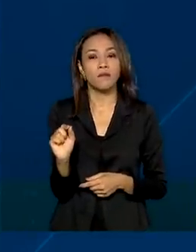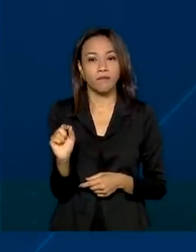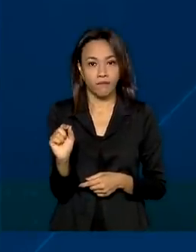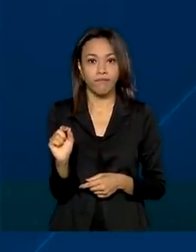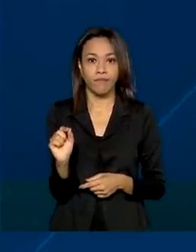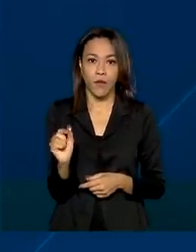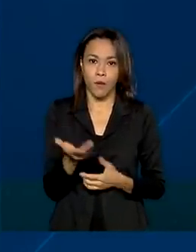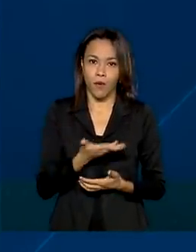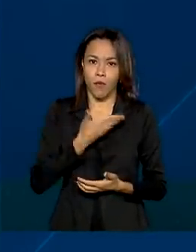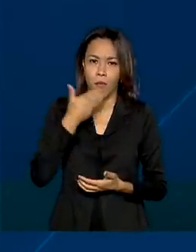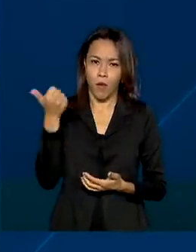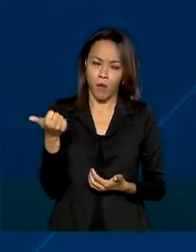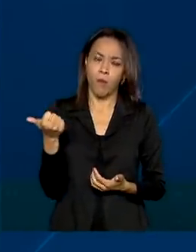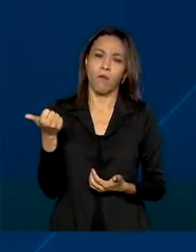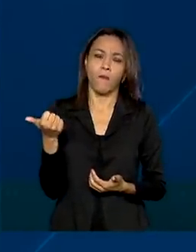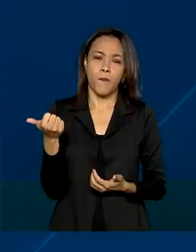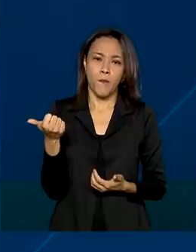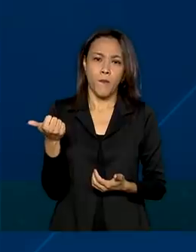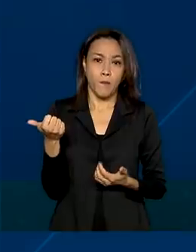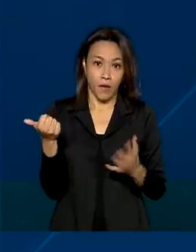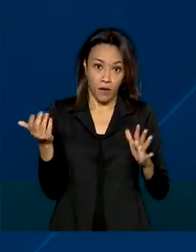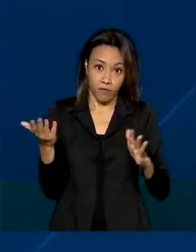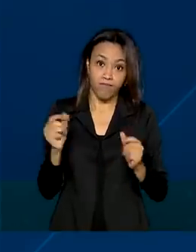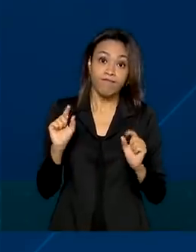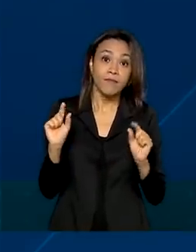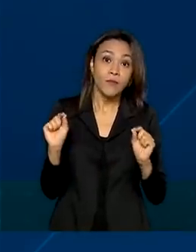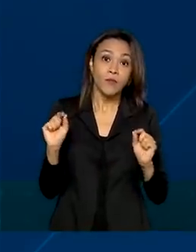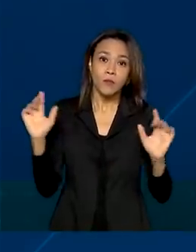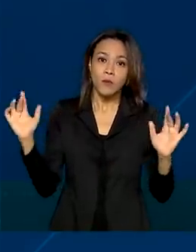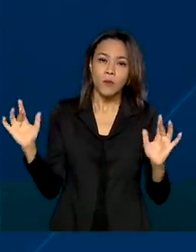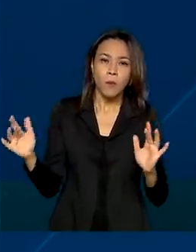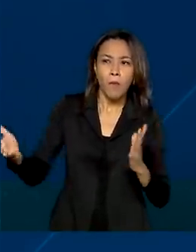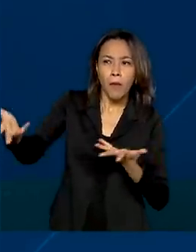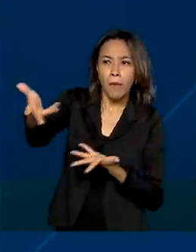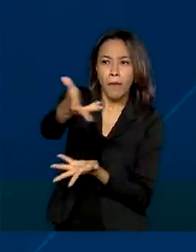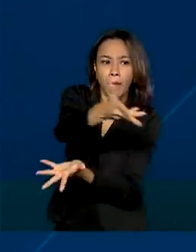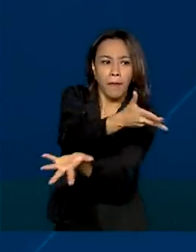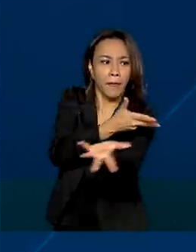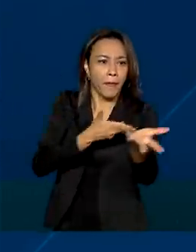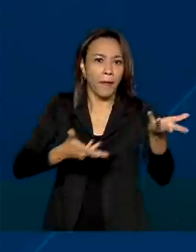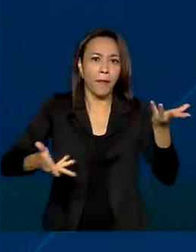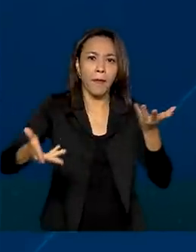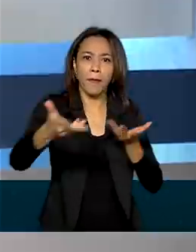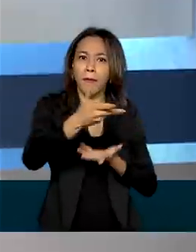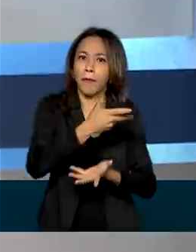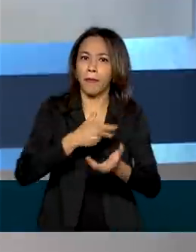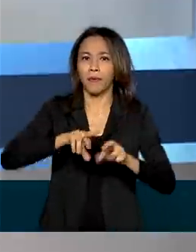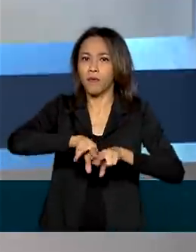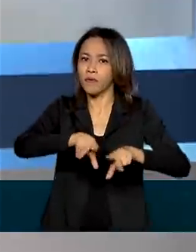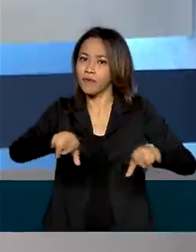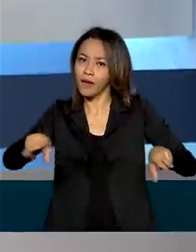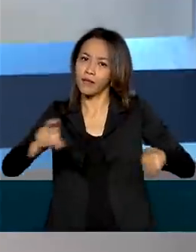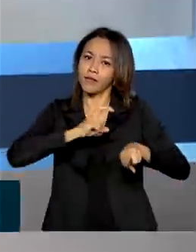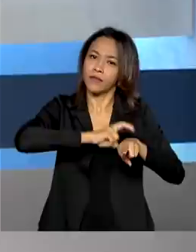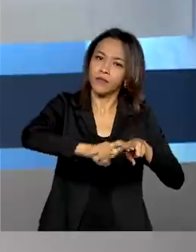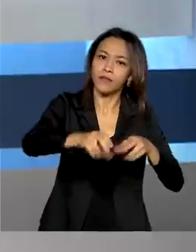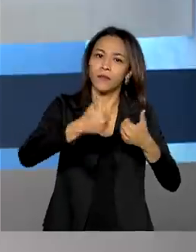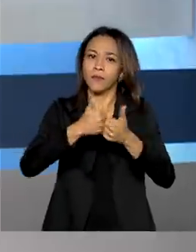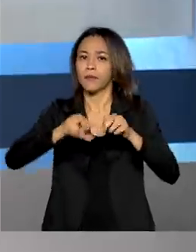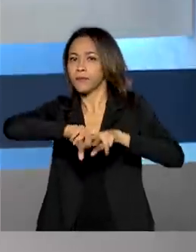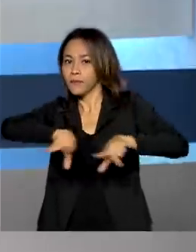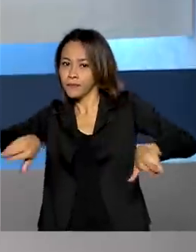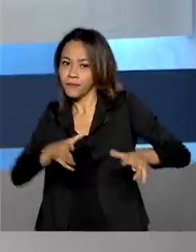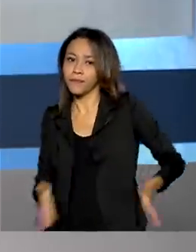para viabilizar a conectividade também dos demais rodais. Agora a